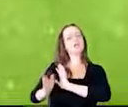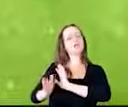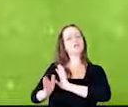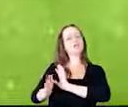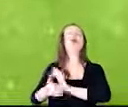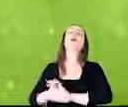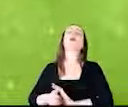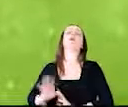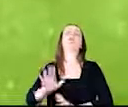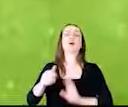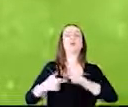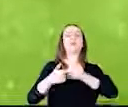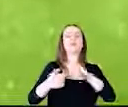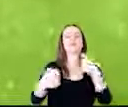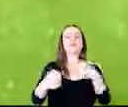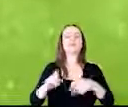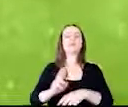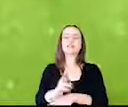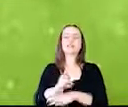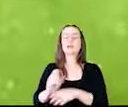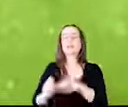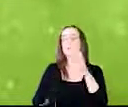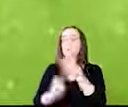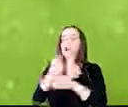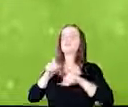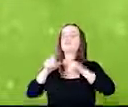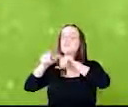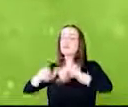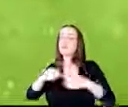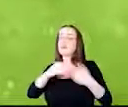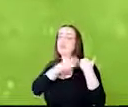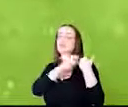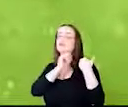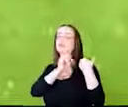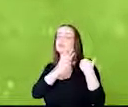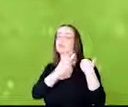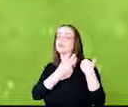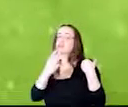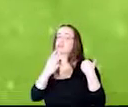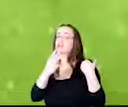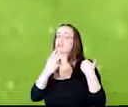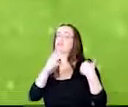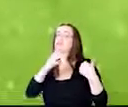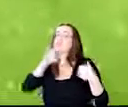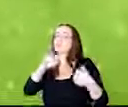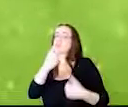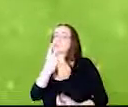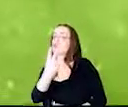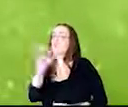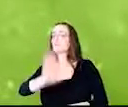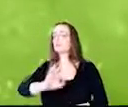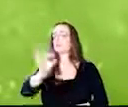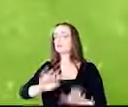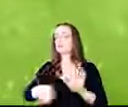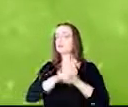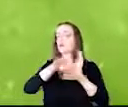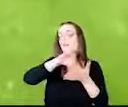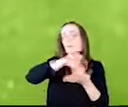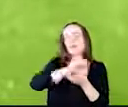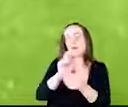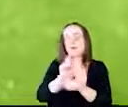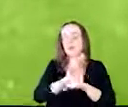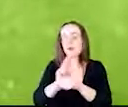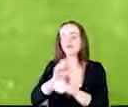enfatizar, os produtores rurais são responsáveis por 33,2% da preservação ambiental do Brasil,